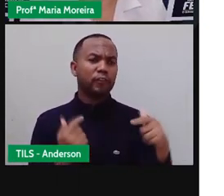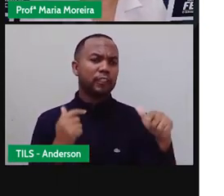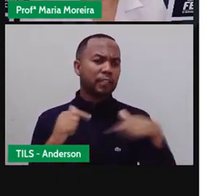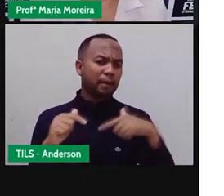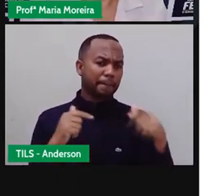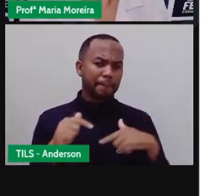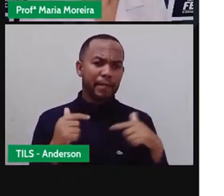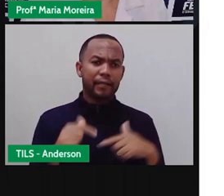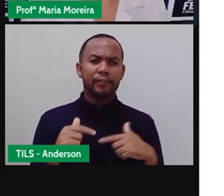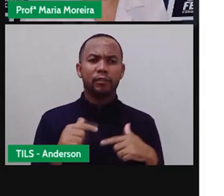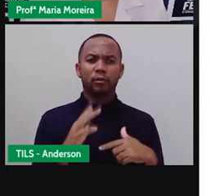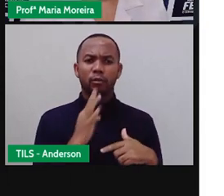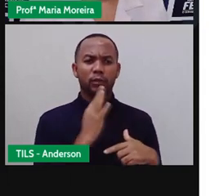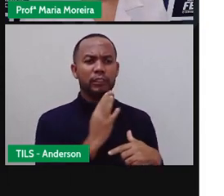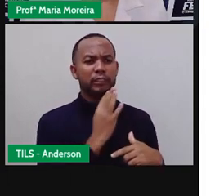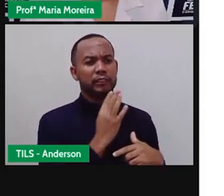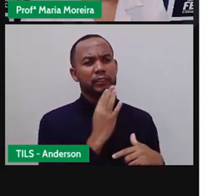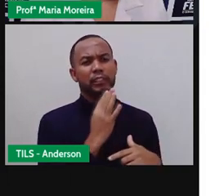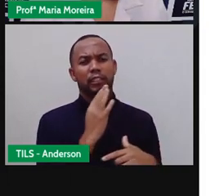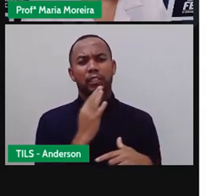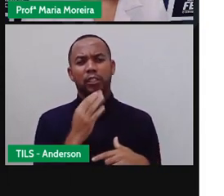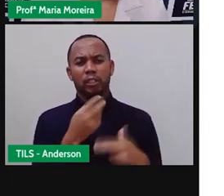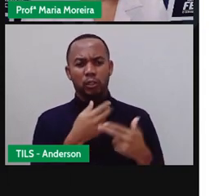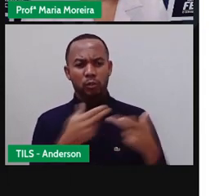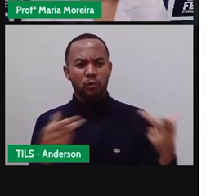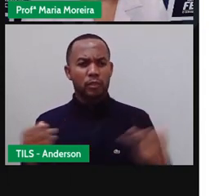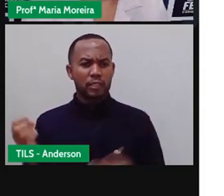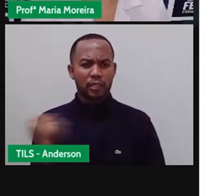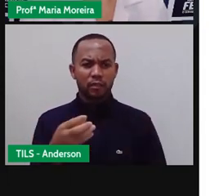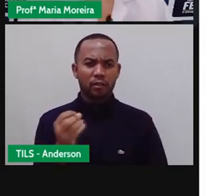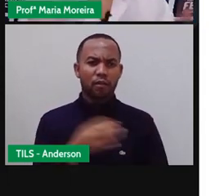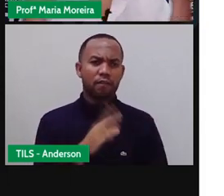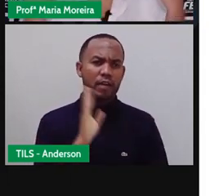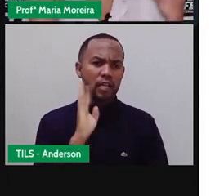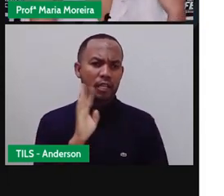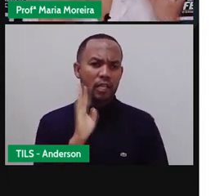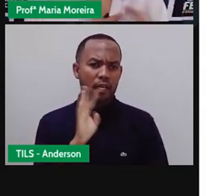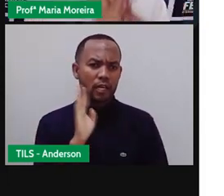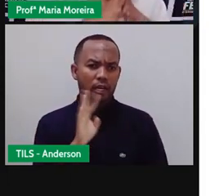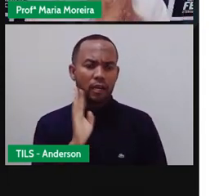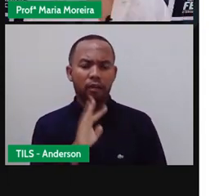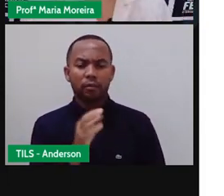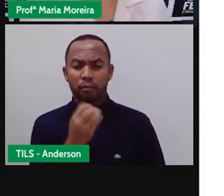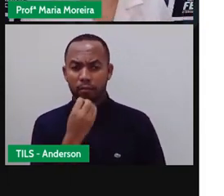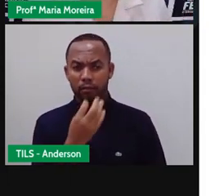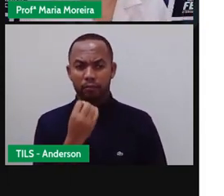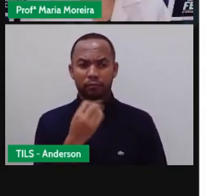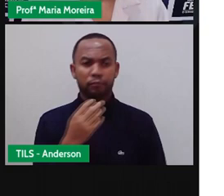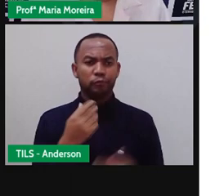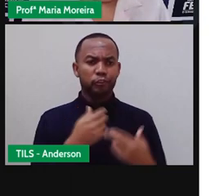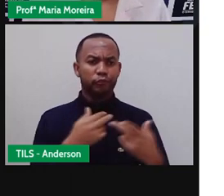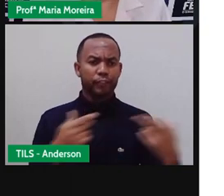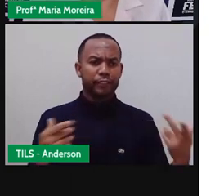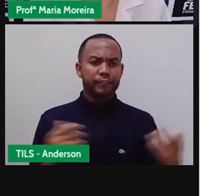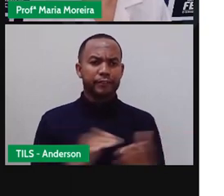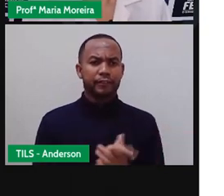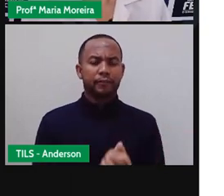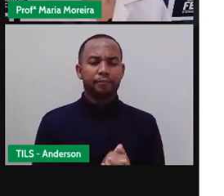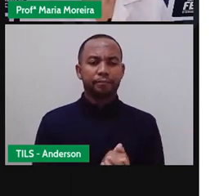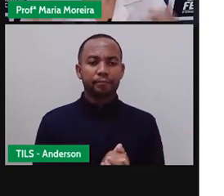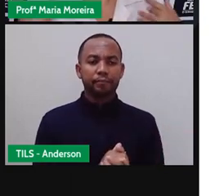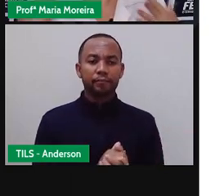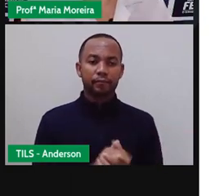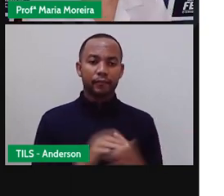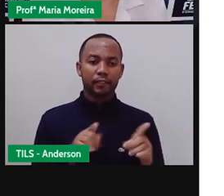descobrirem o quê? Muitas coisas novas. Vocês não descobriram coisas novas? Porque a Pró já descobriu várias coisas novas, né? Isso